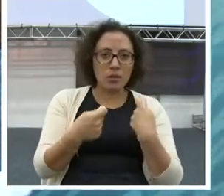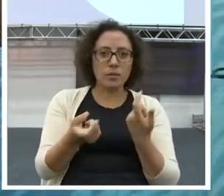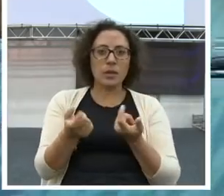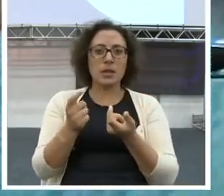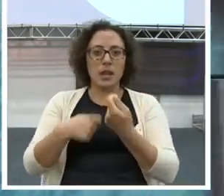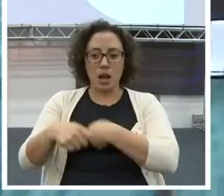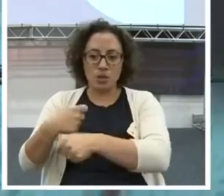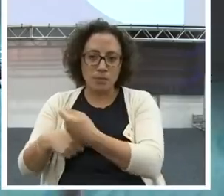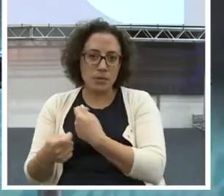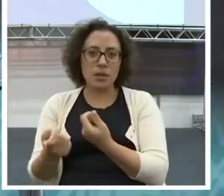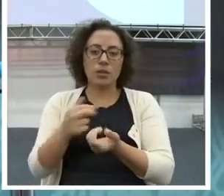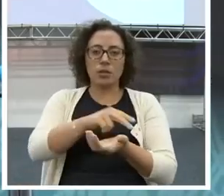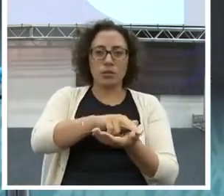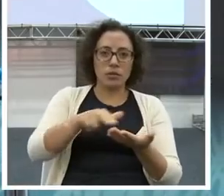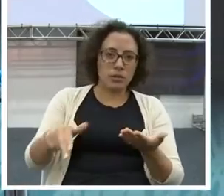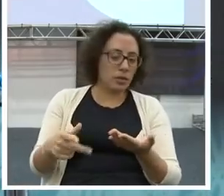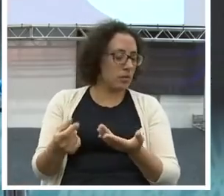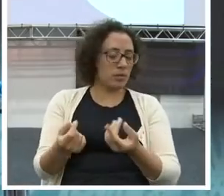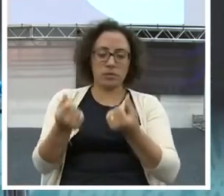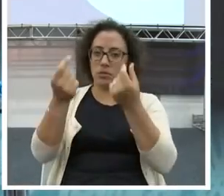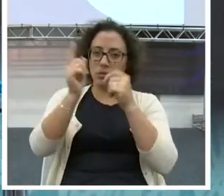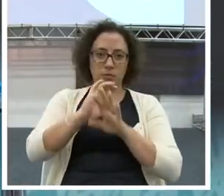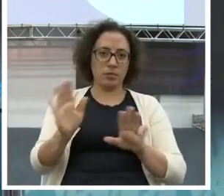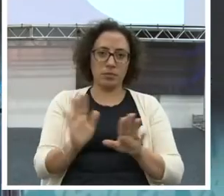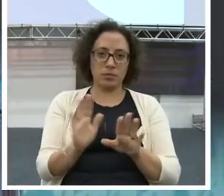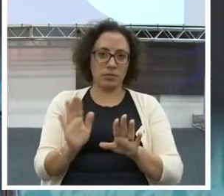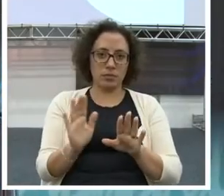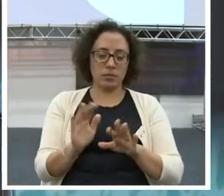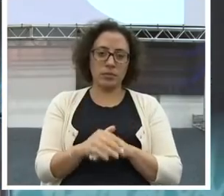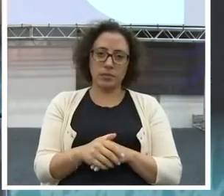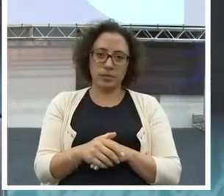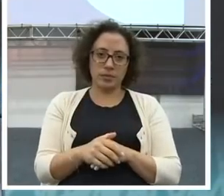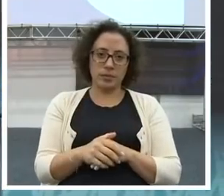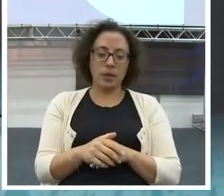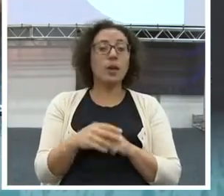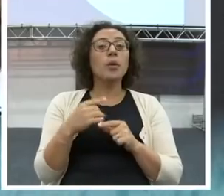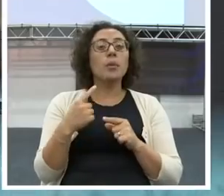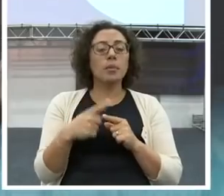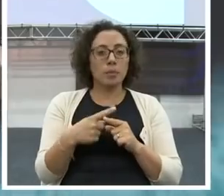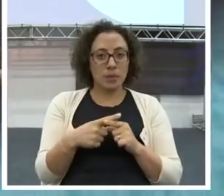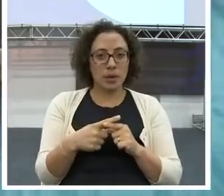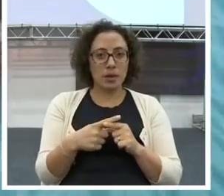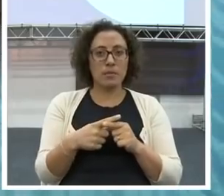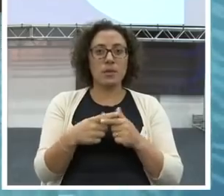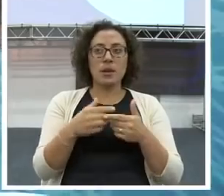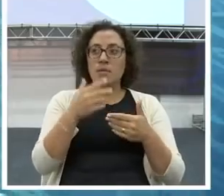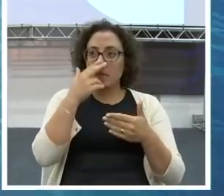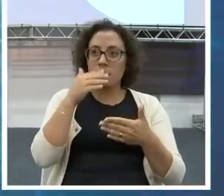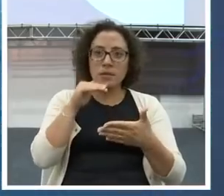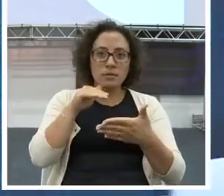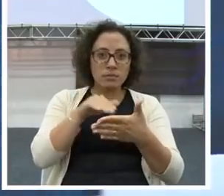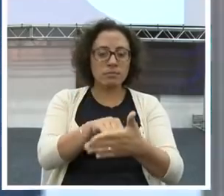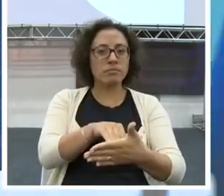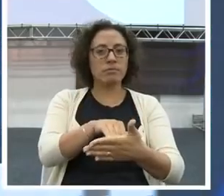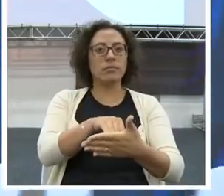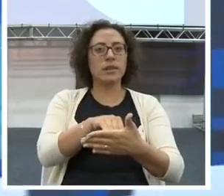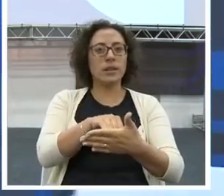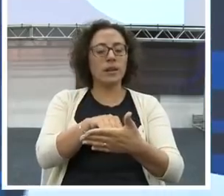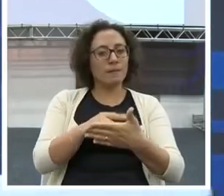administrador, não ficam ricos. Poucos ficam. Porque eles têm uma trava na questão